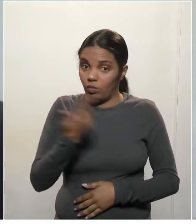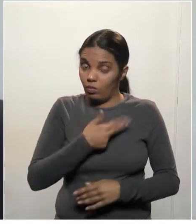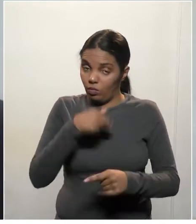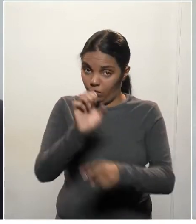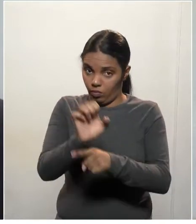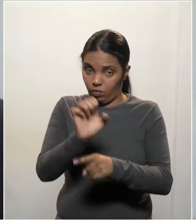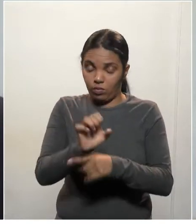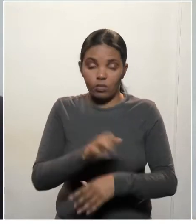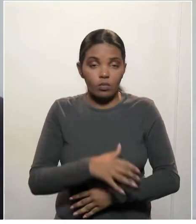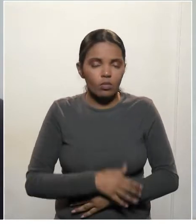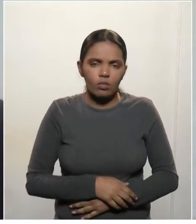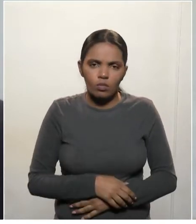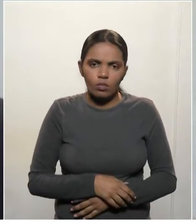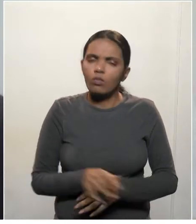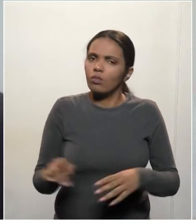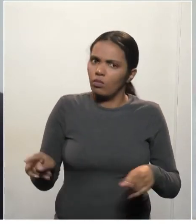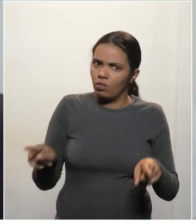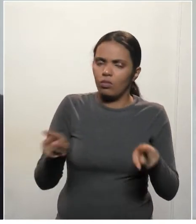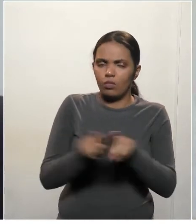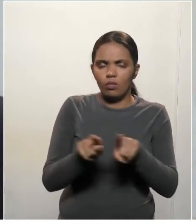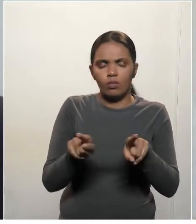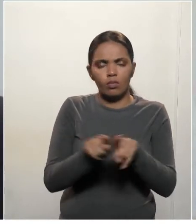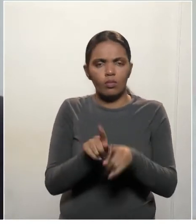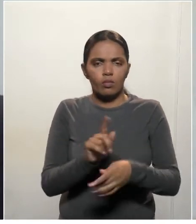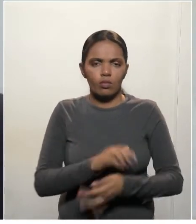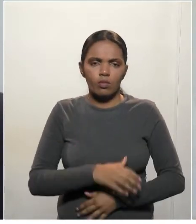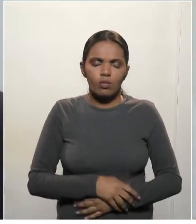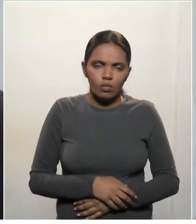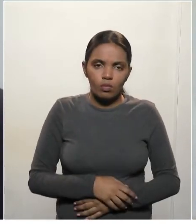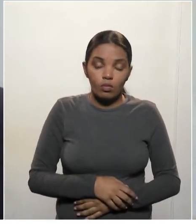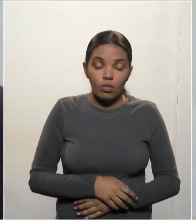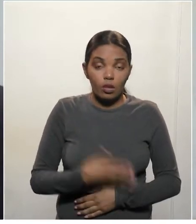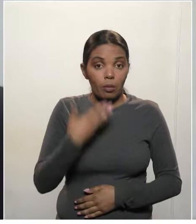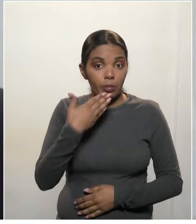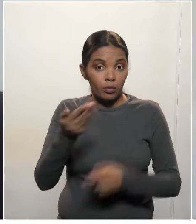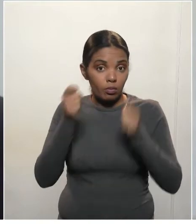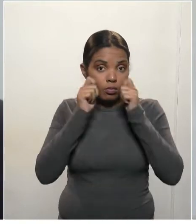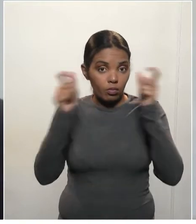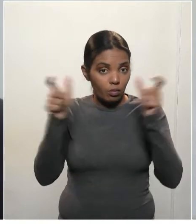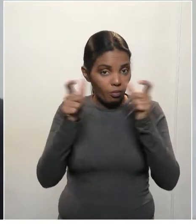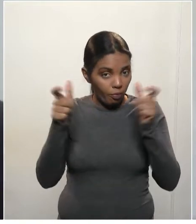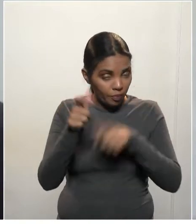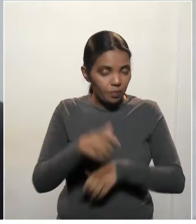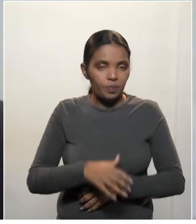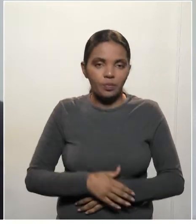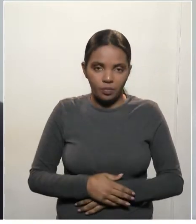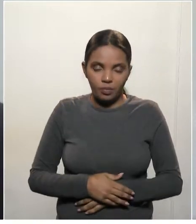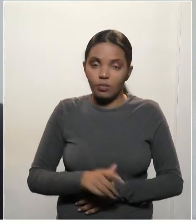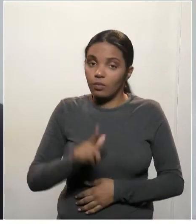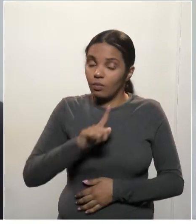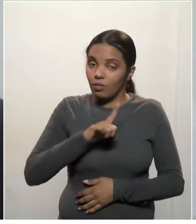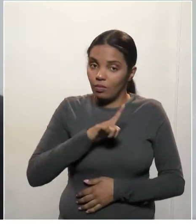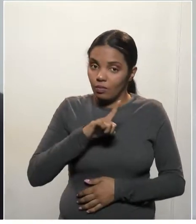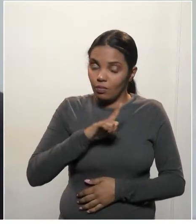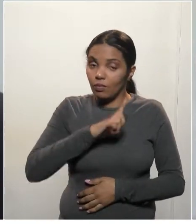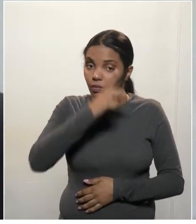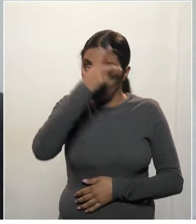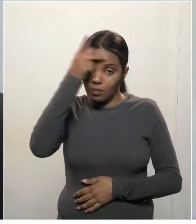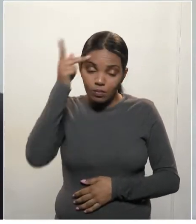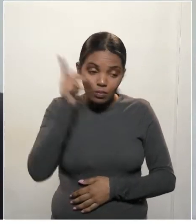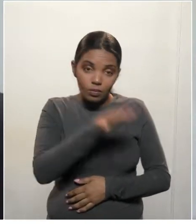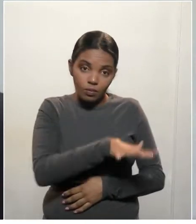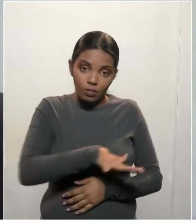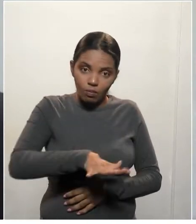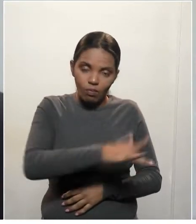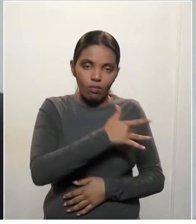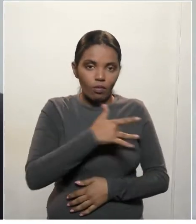também está sendo alertado, inclusive pelas autoridades de saúde do